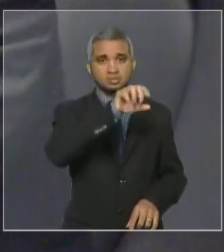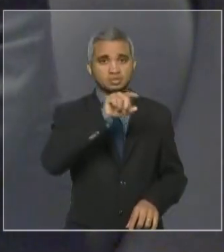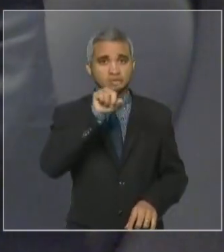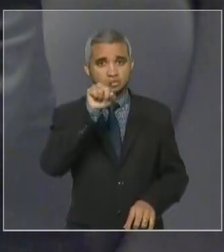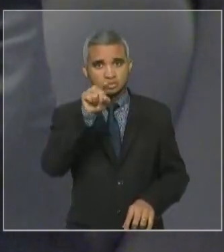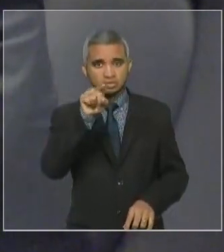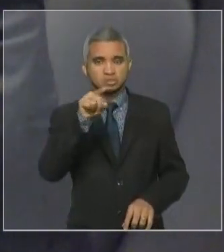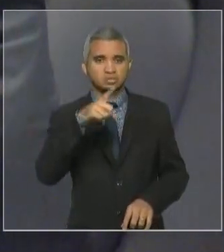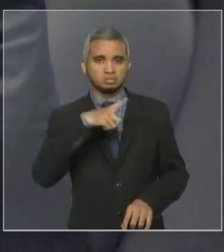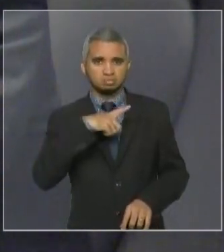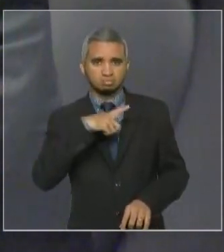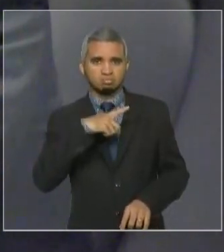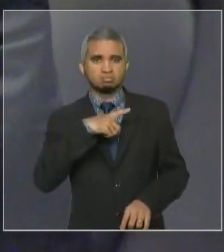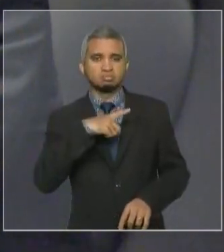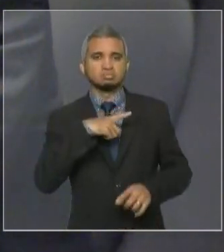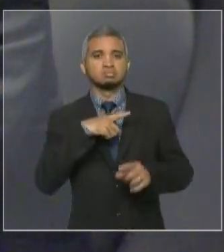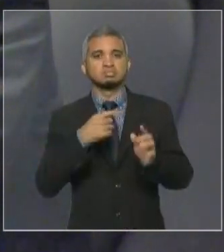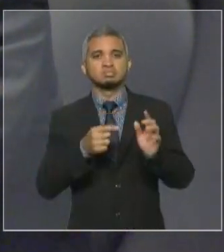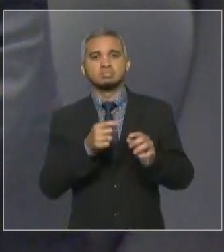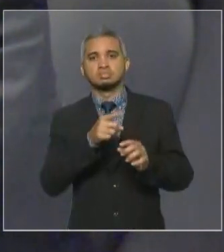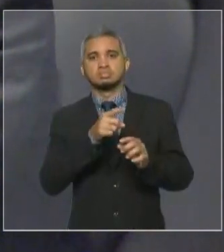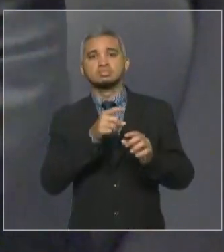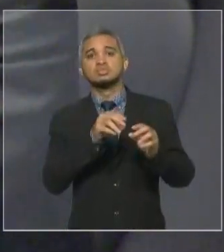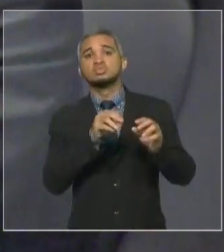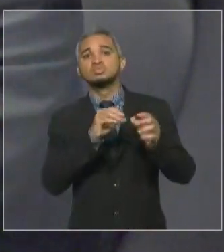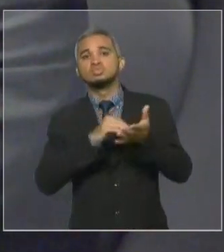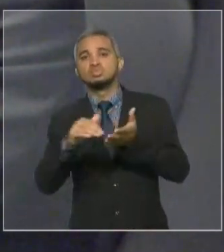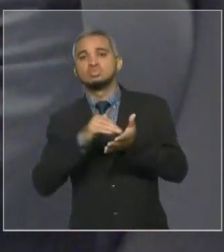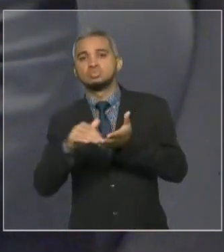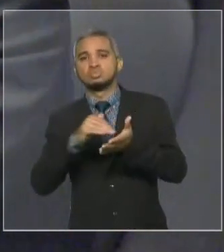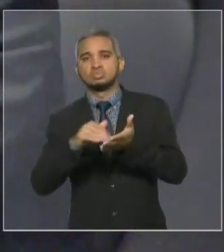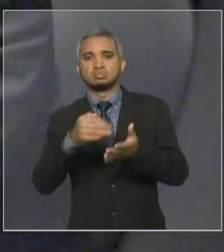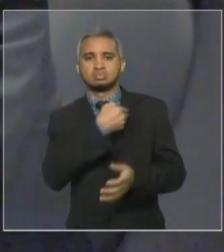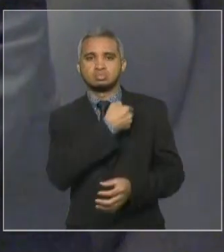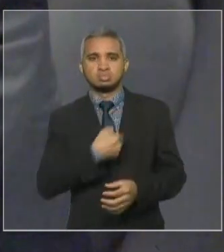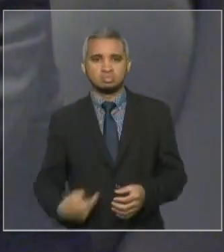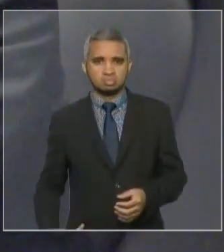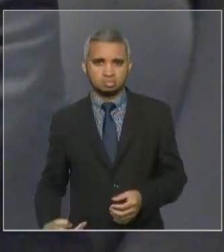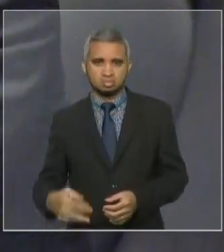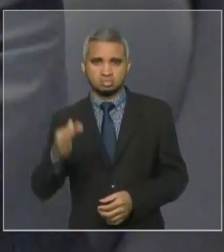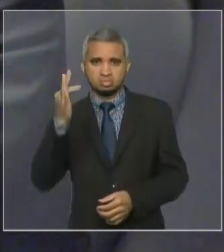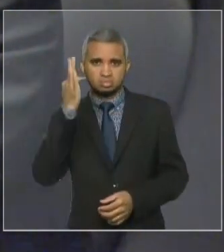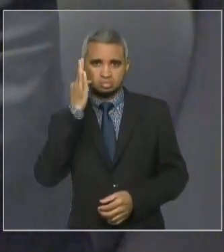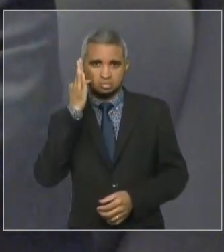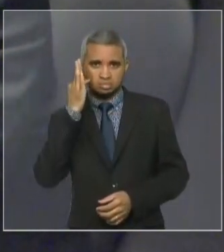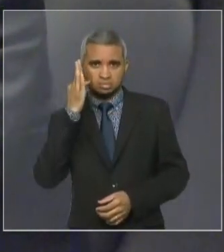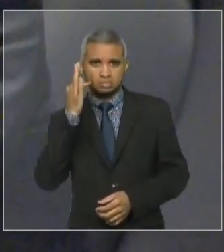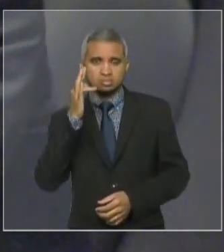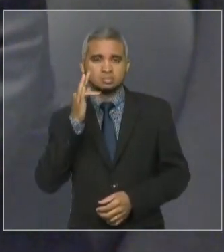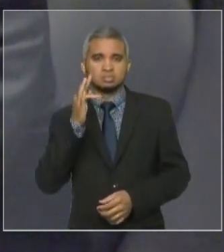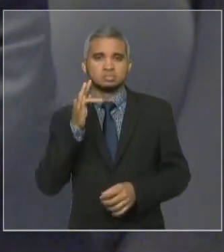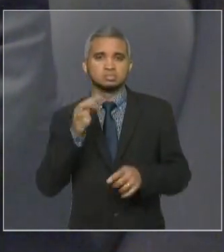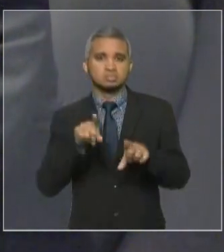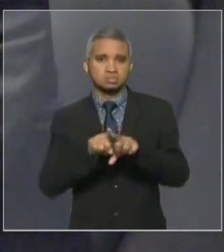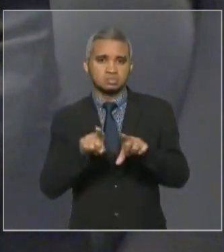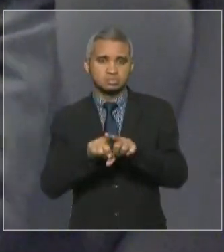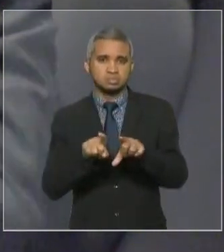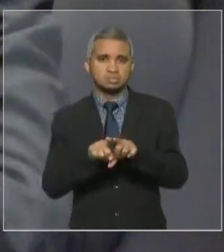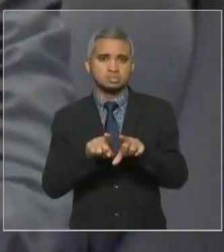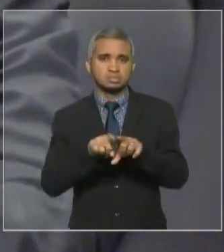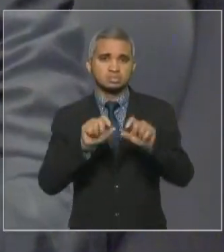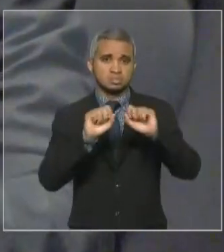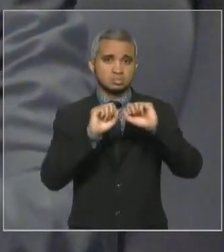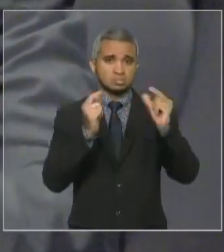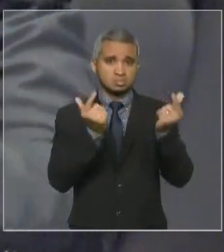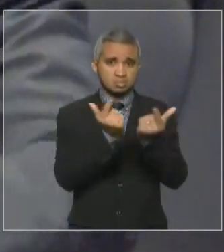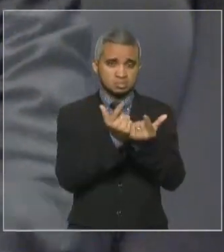abaixada, ganha com a sua saída da Casa Civil. E ganha também, para concluir, ganha também o Parlamento com o